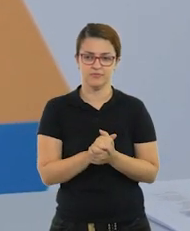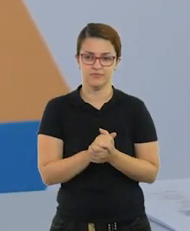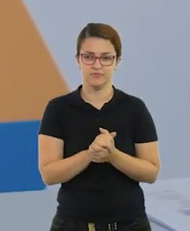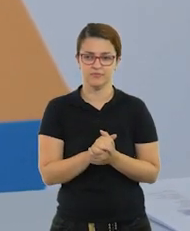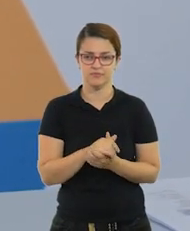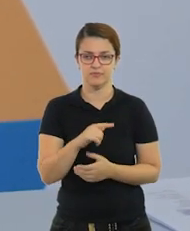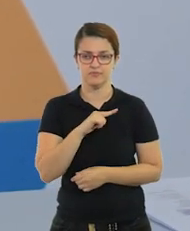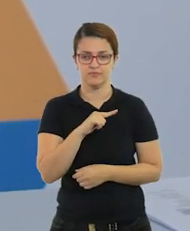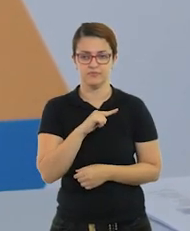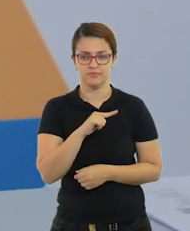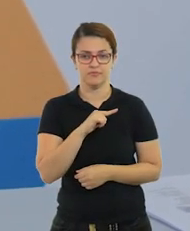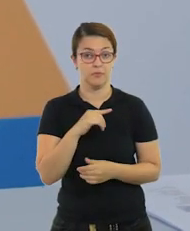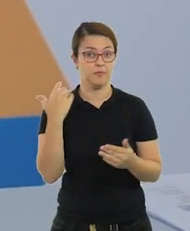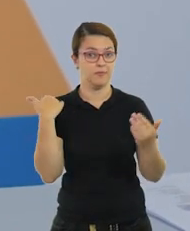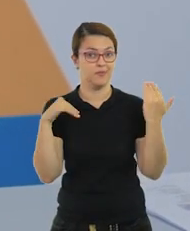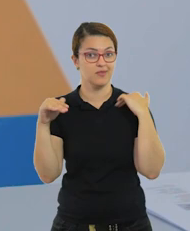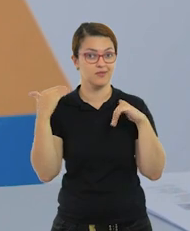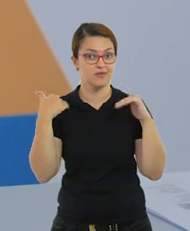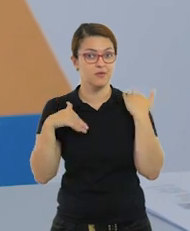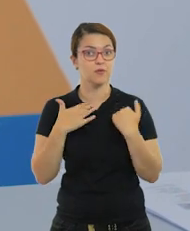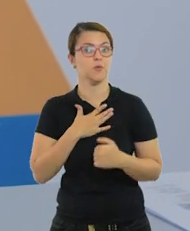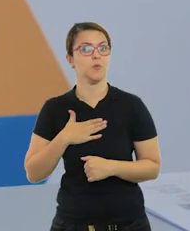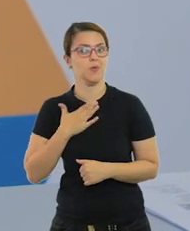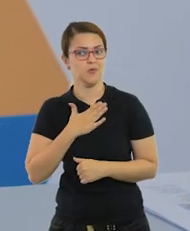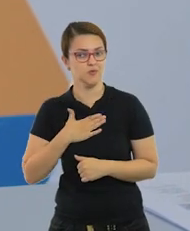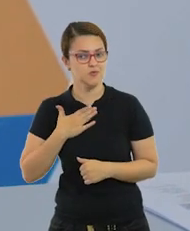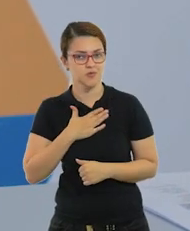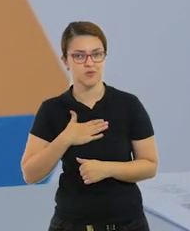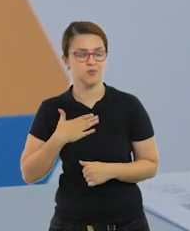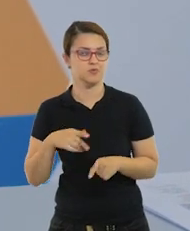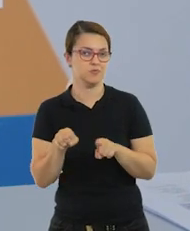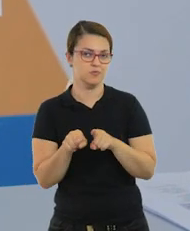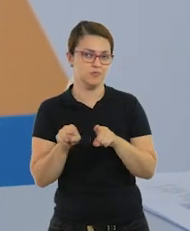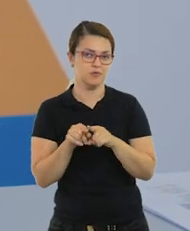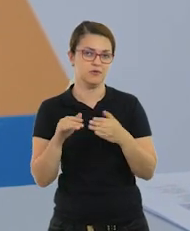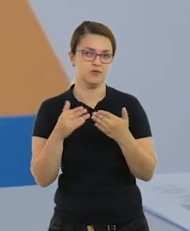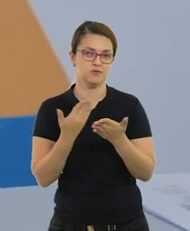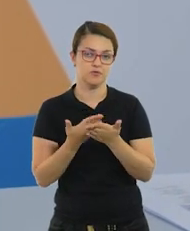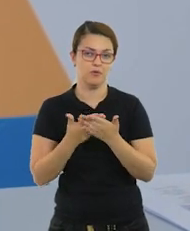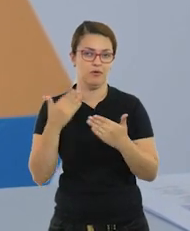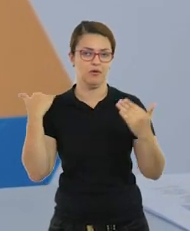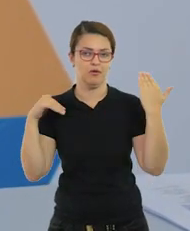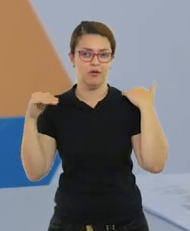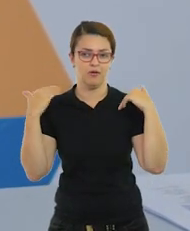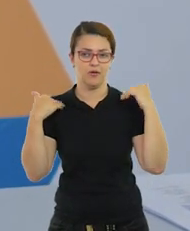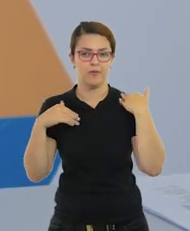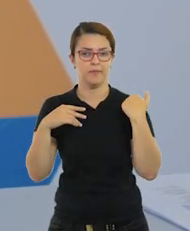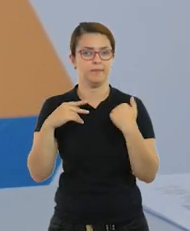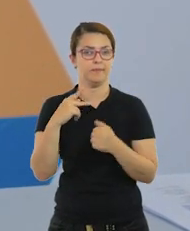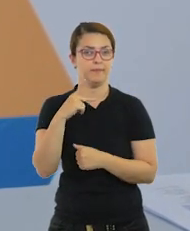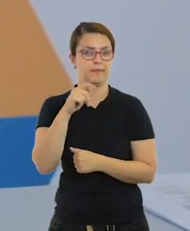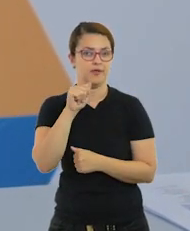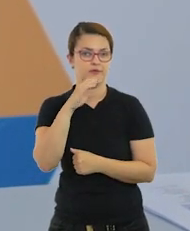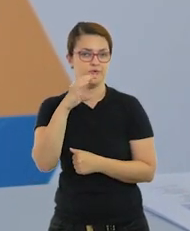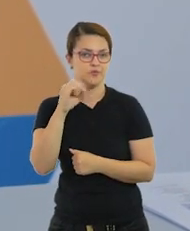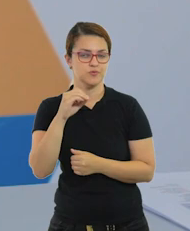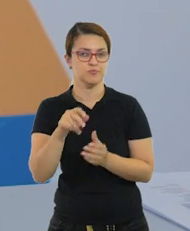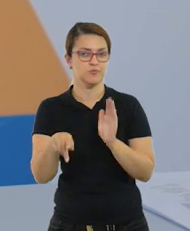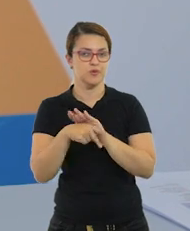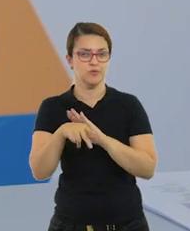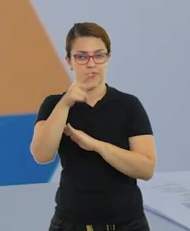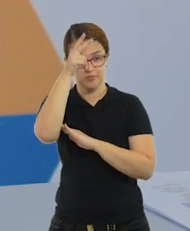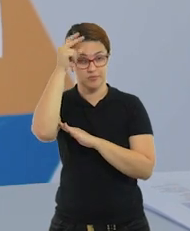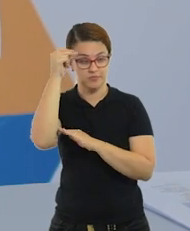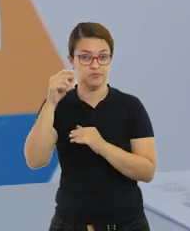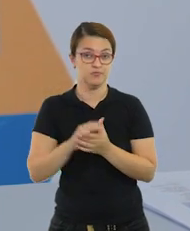nesse momento. Temos um passeio que vocês podem ter feito na escola, por exemplo, ao passo municipal ou